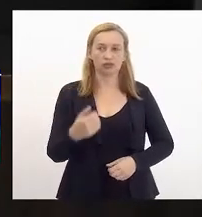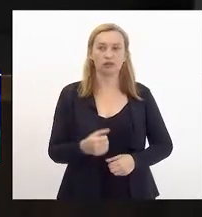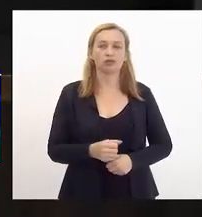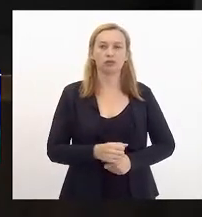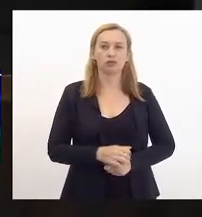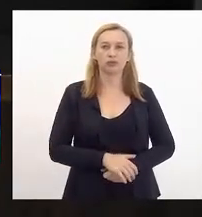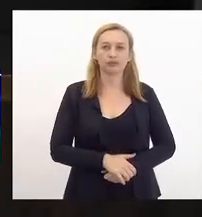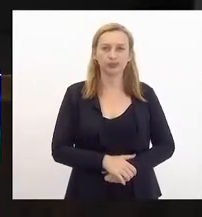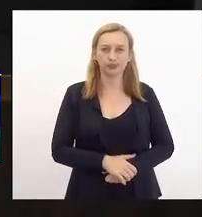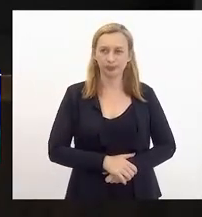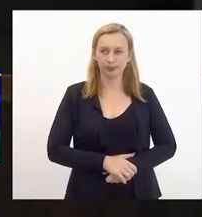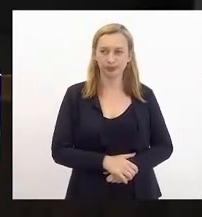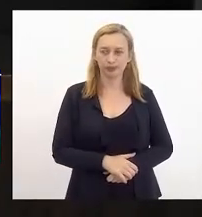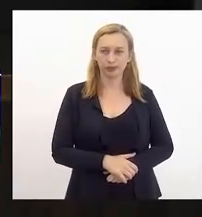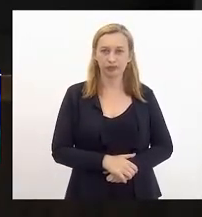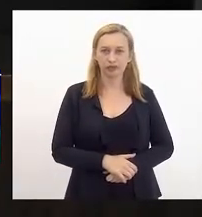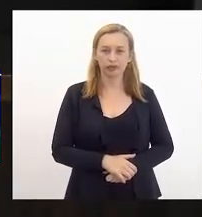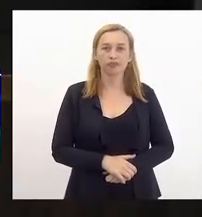Pacheco.